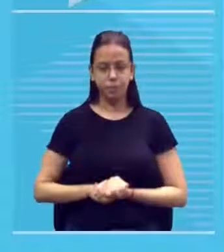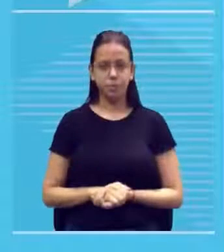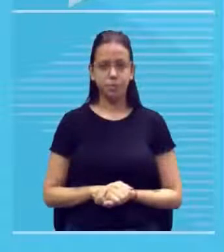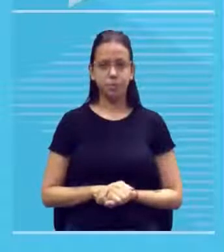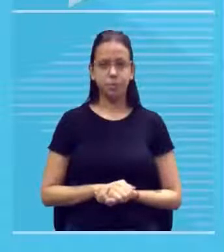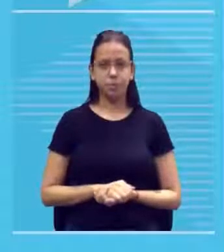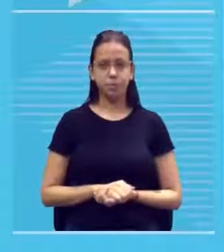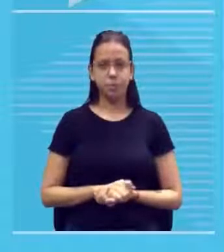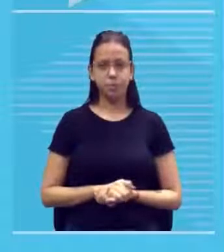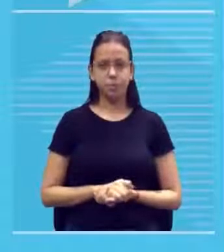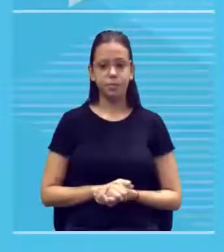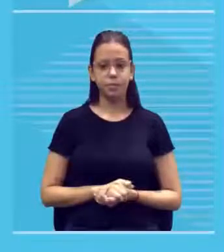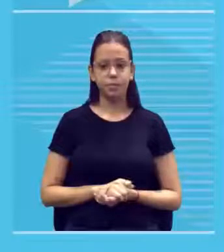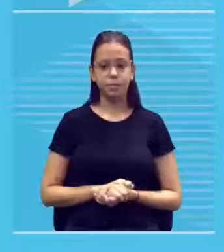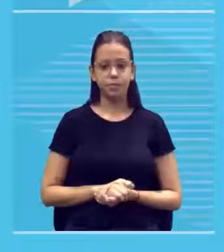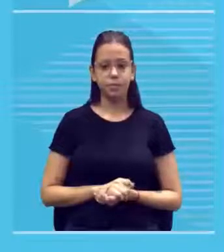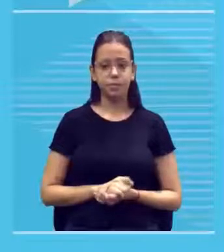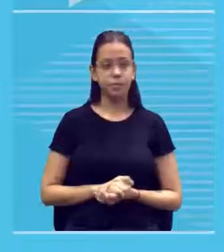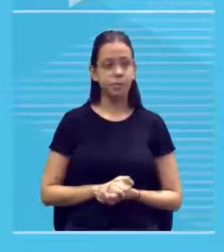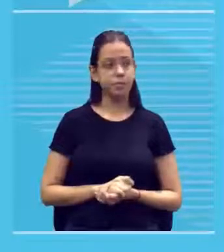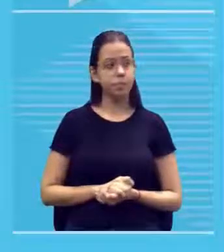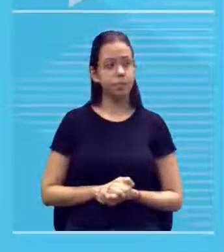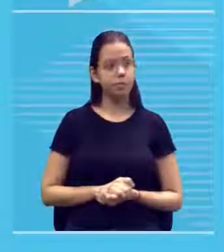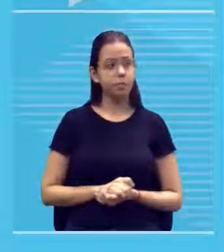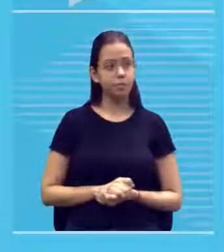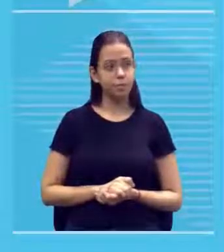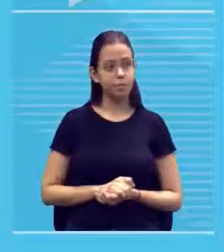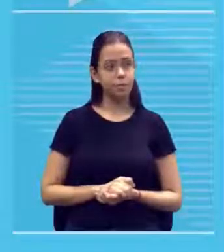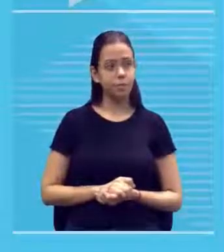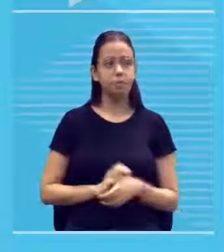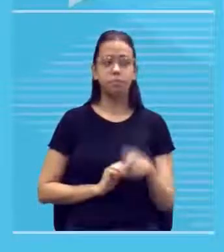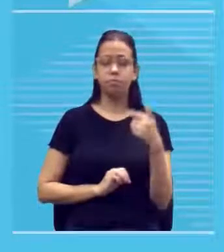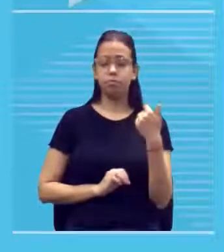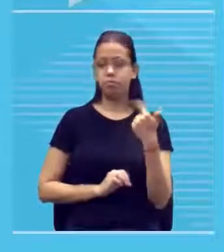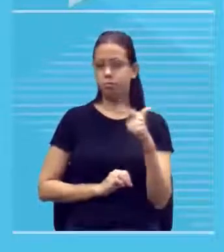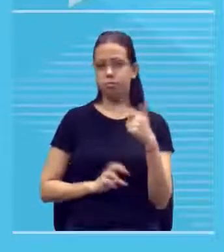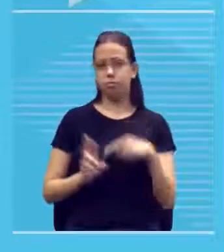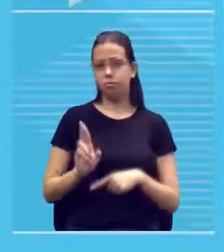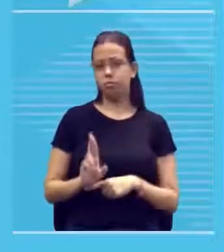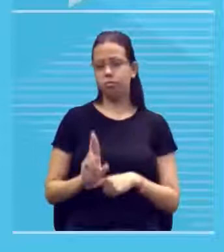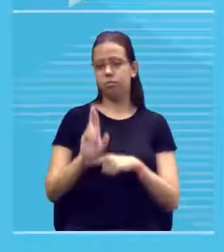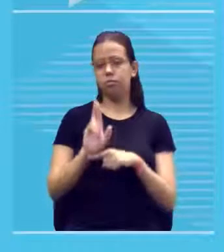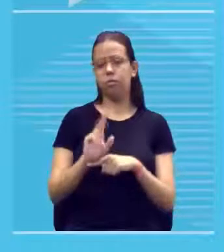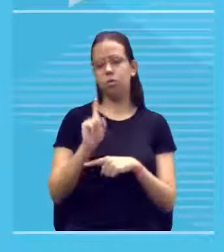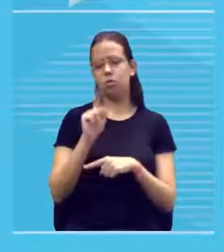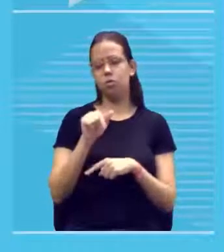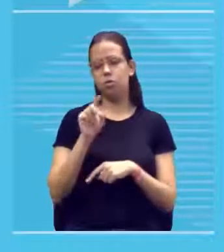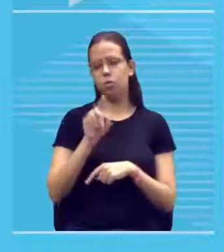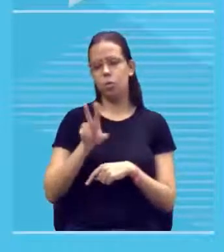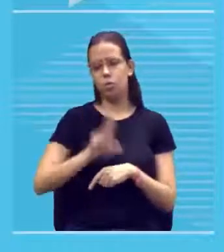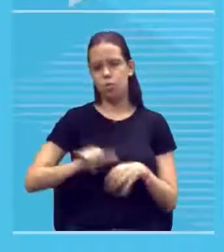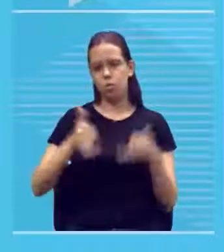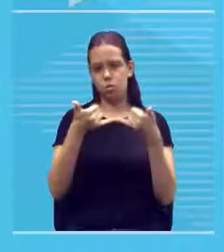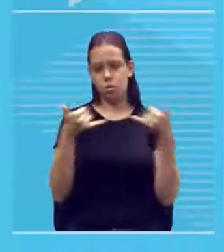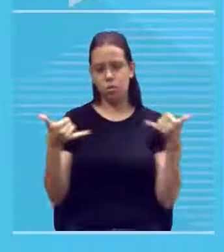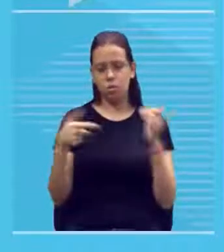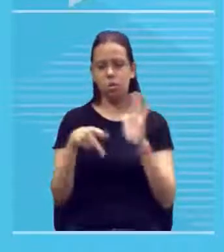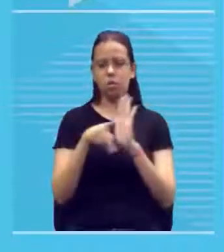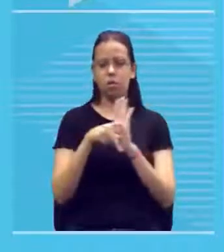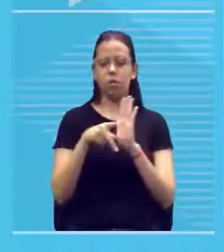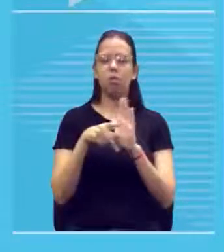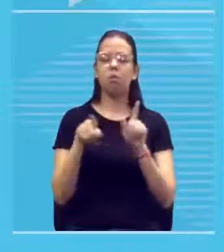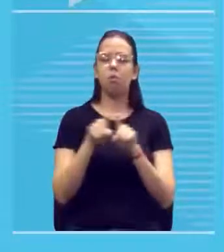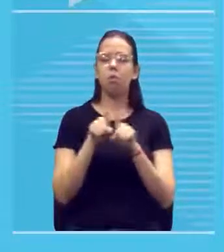então continuando aqui não é representacional sendo formada basicamente por linhas e cores então a formação